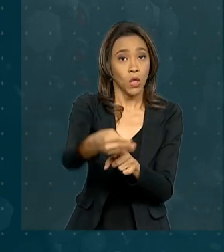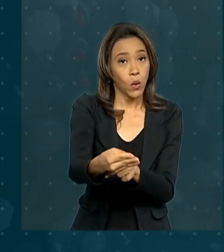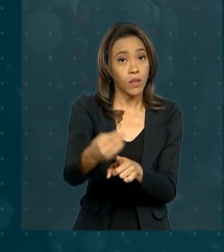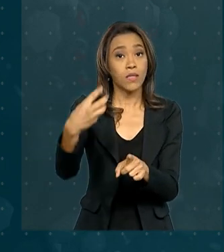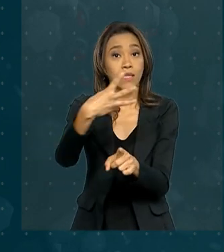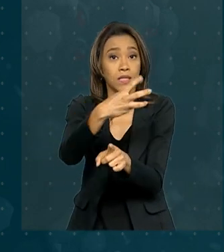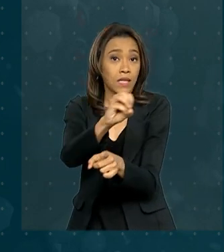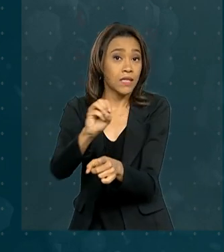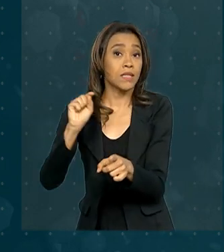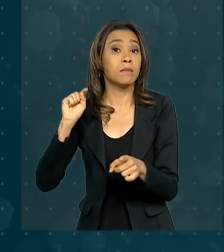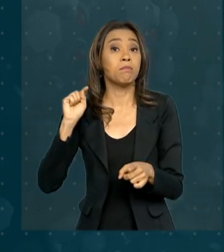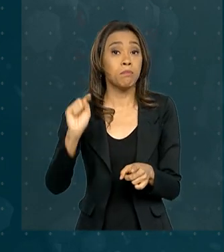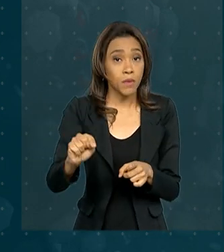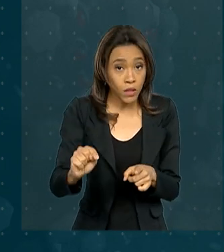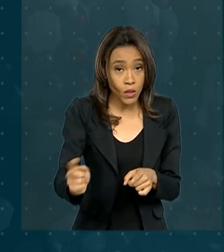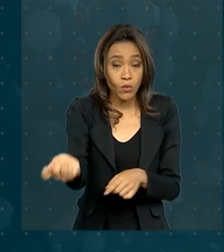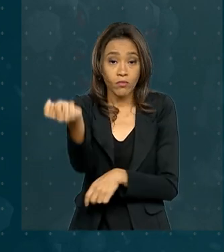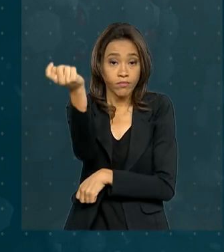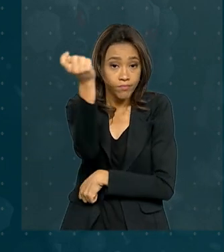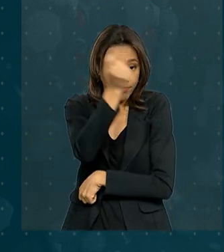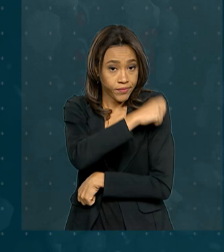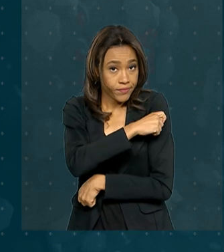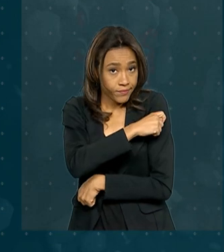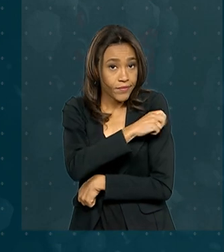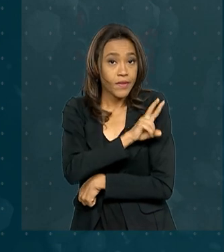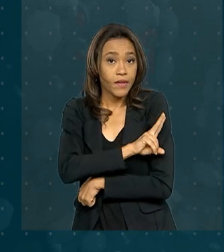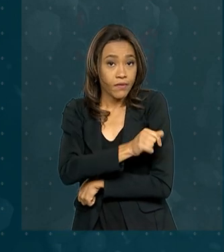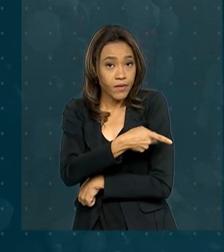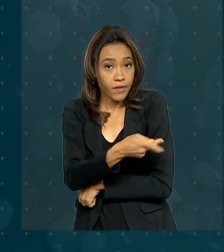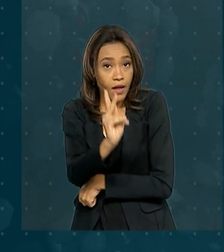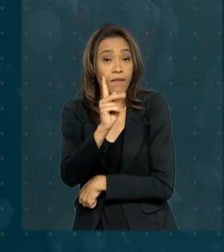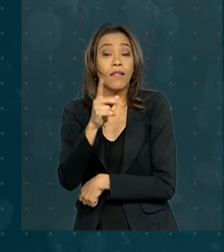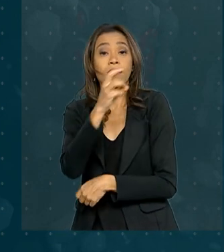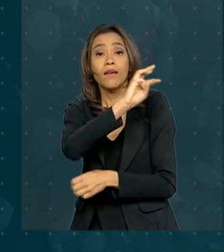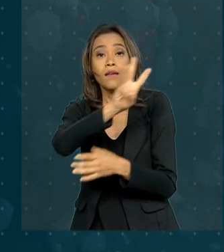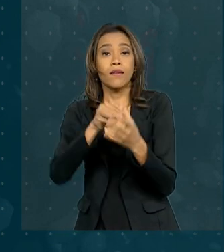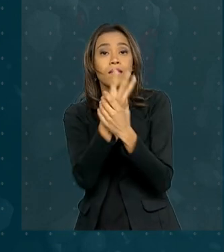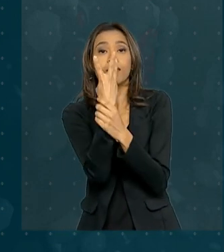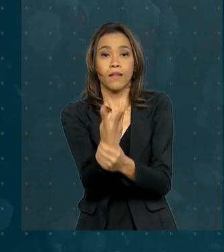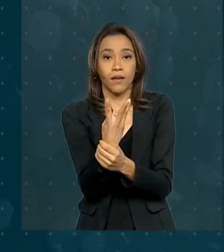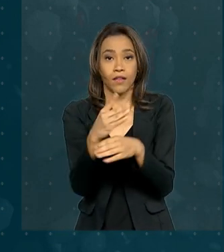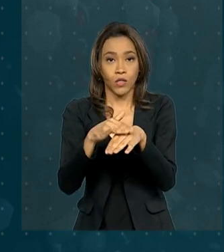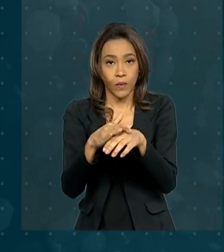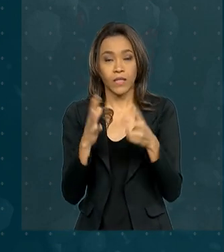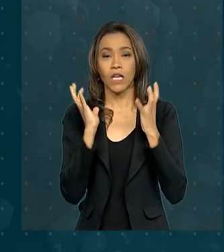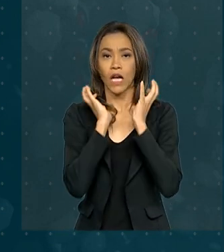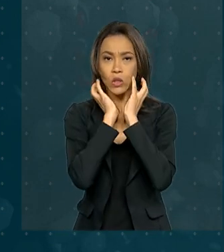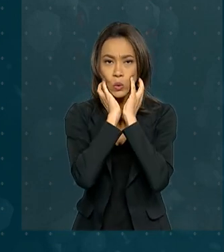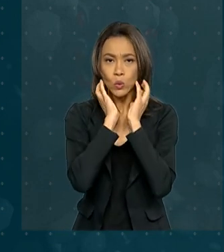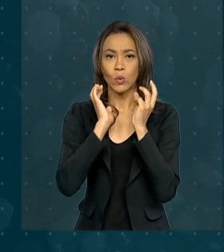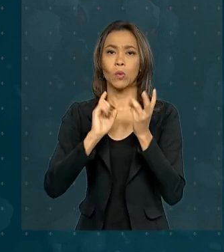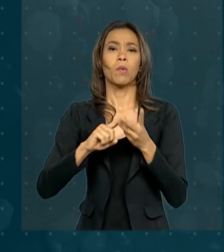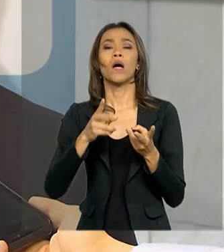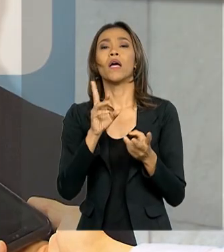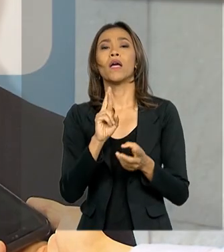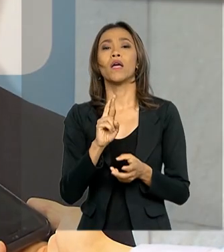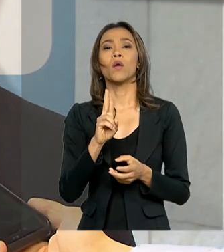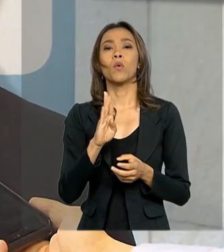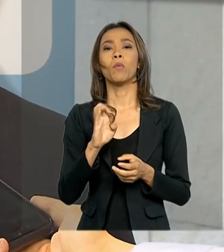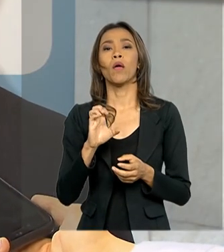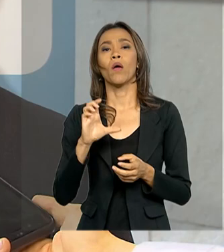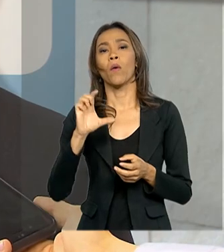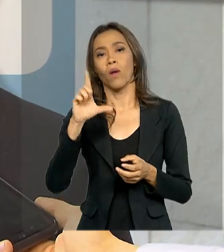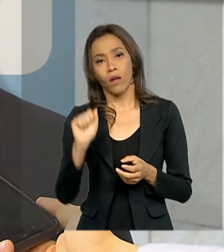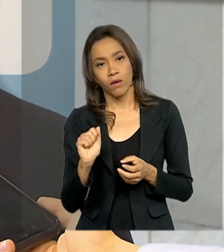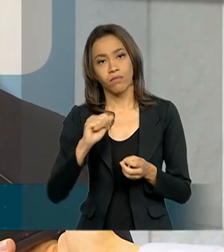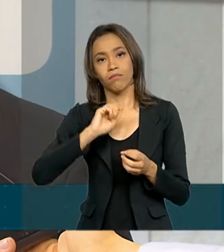doses extras da vacina tríplice viral, que além do sarampo, também protege contra cachumba e rubeula. O Ministério da